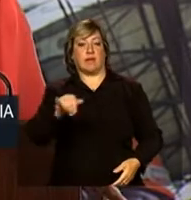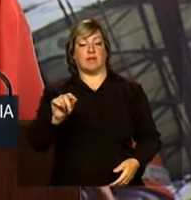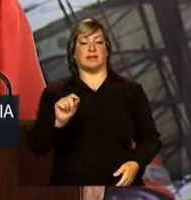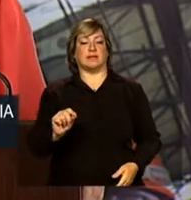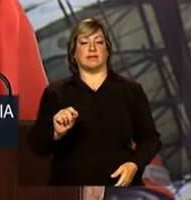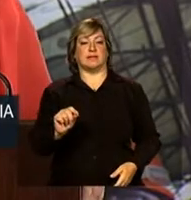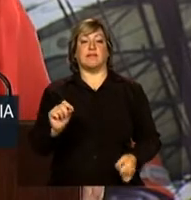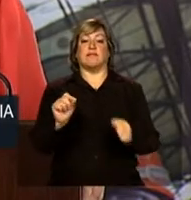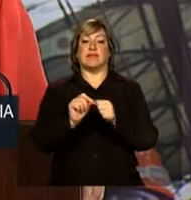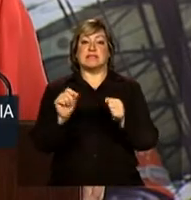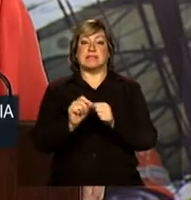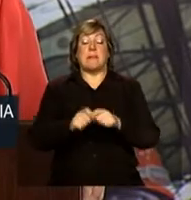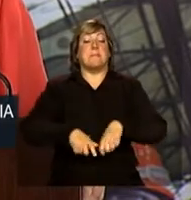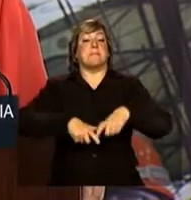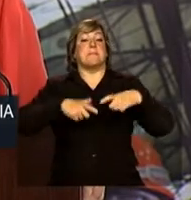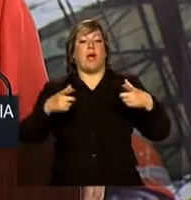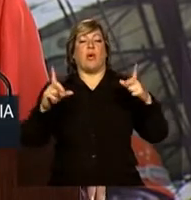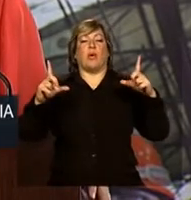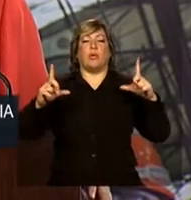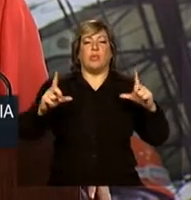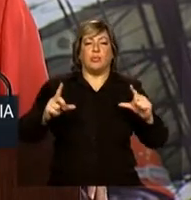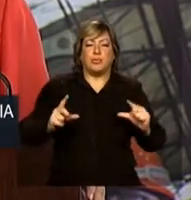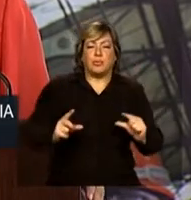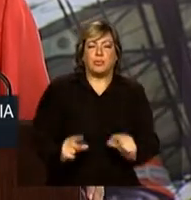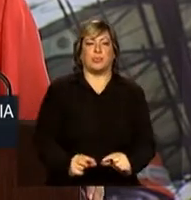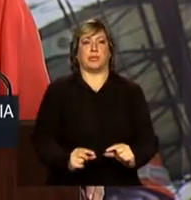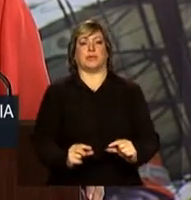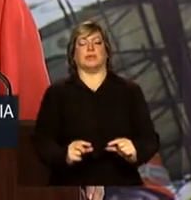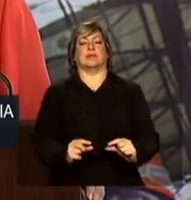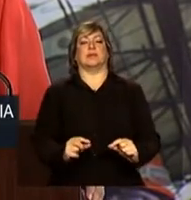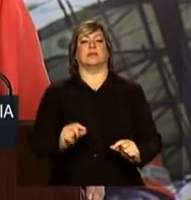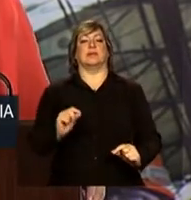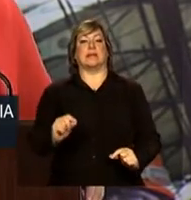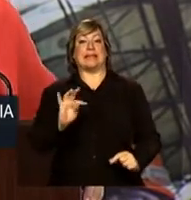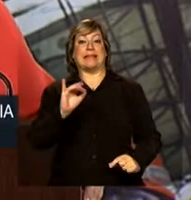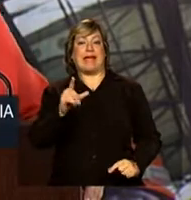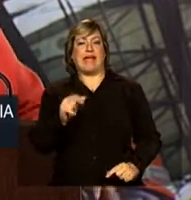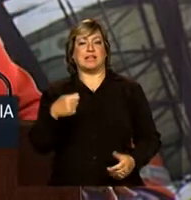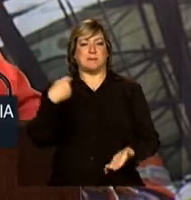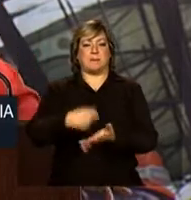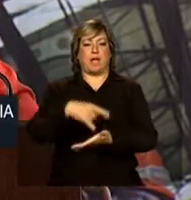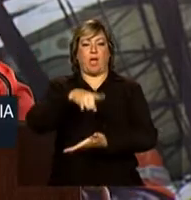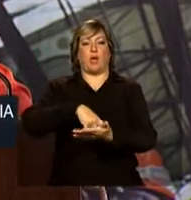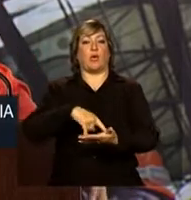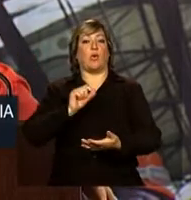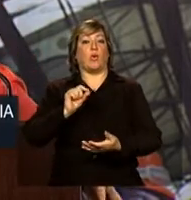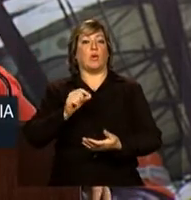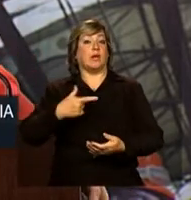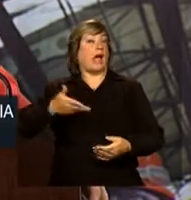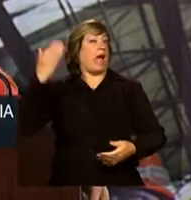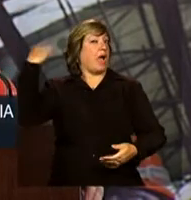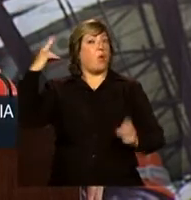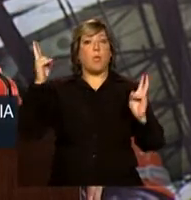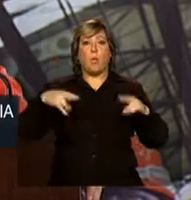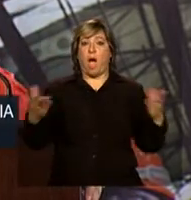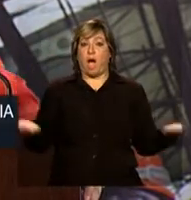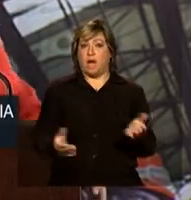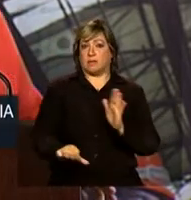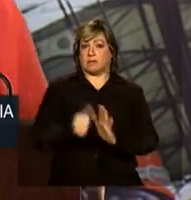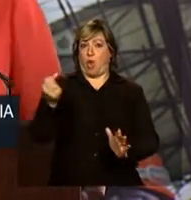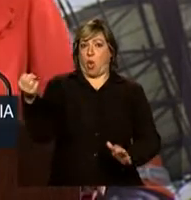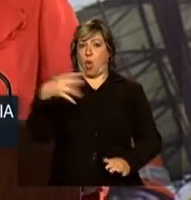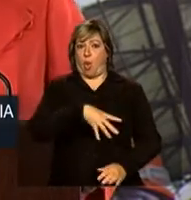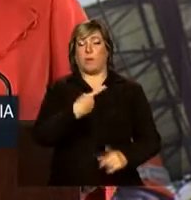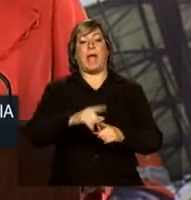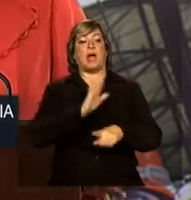realizar a maior redução nas tarifas de energia que se tem notícia neste país e que beneficiará